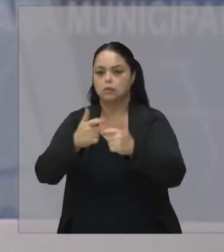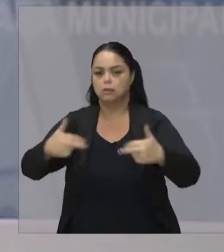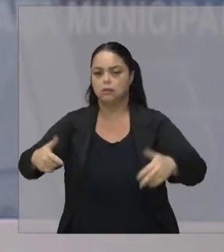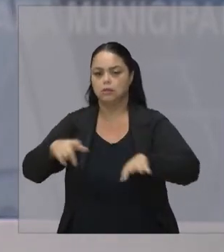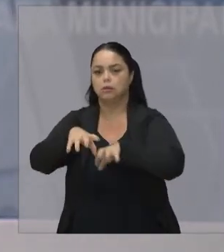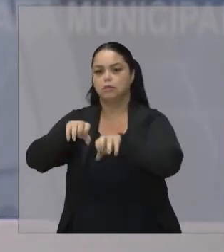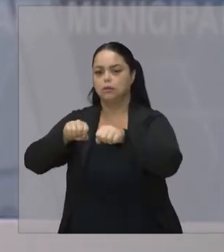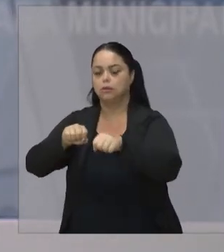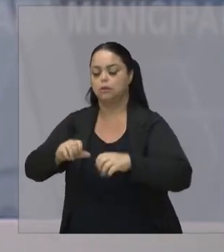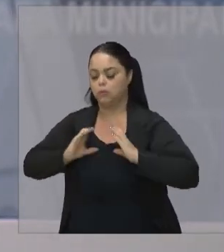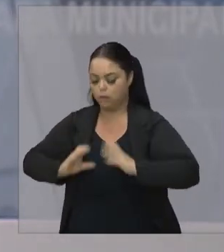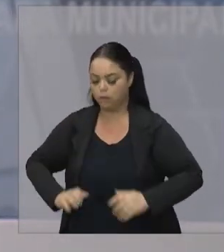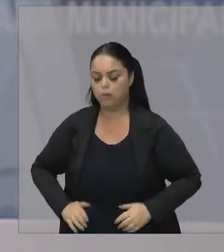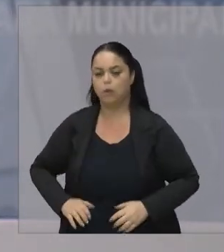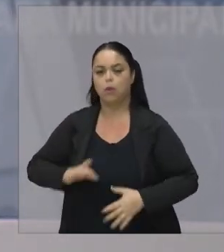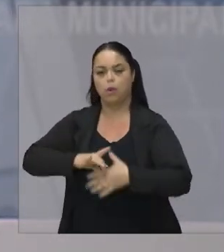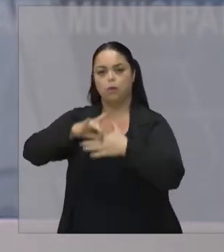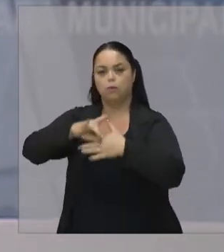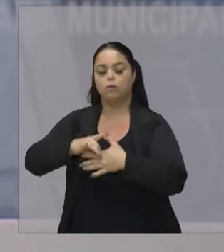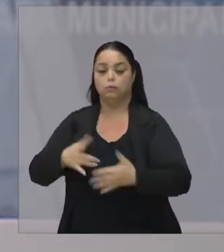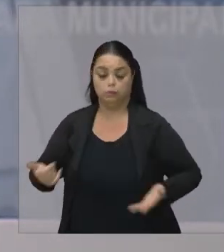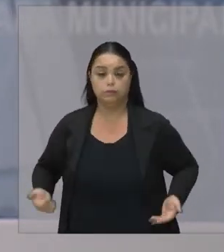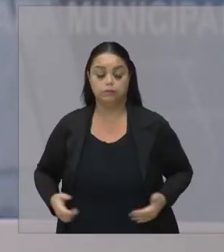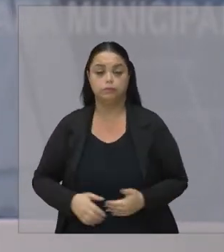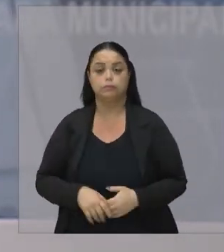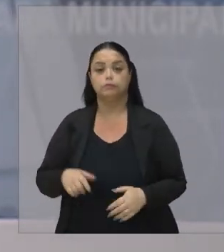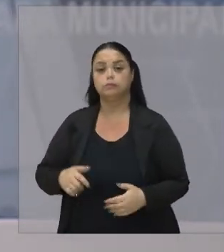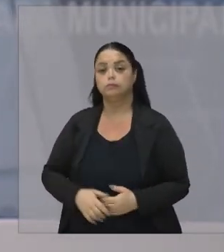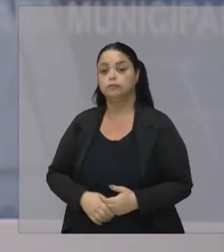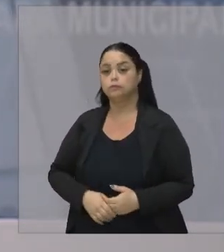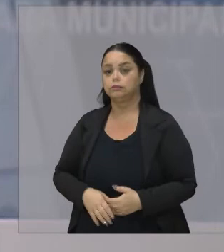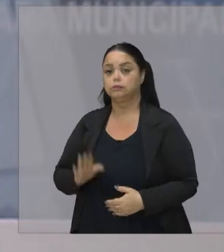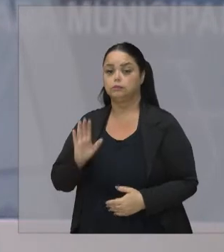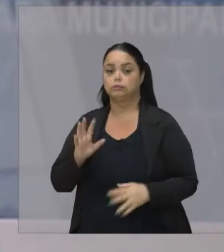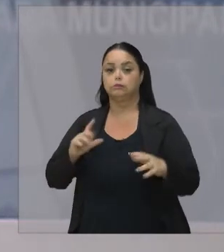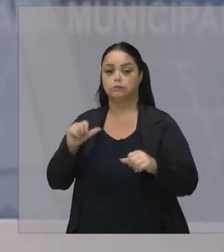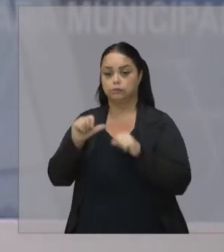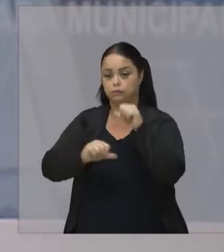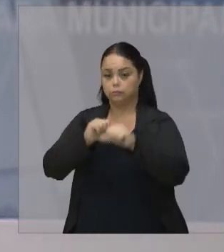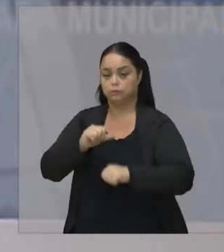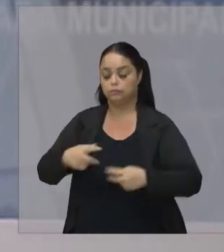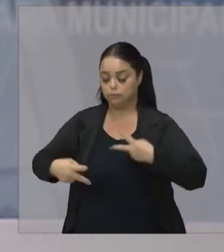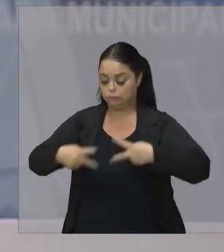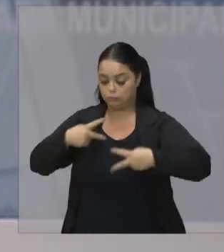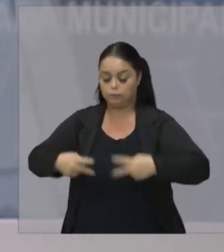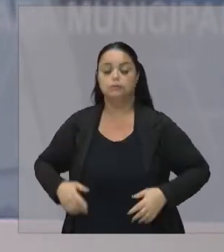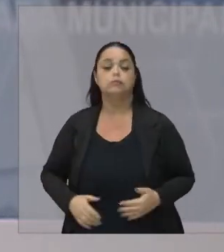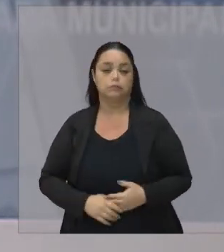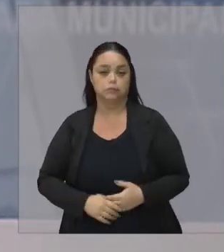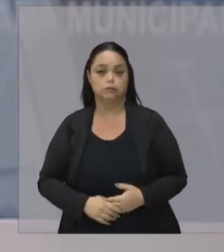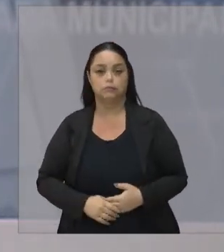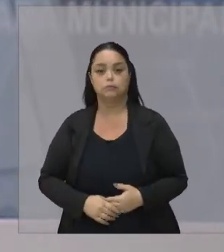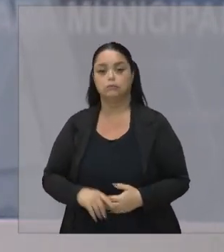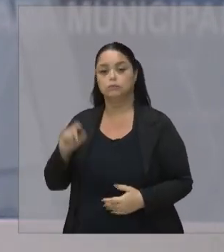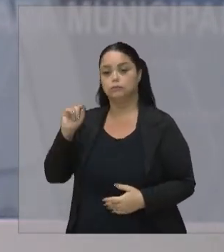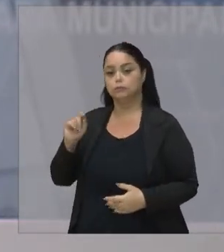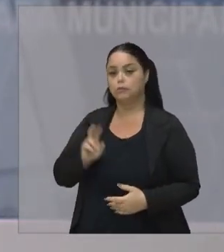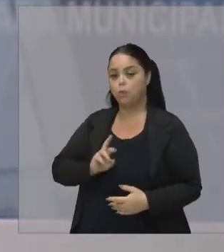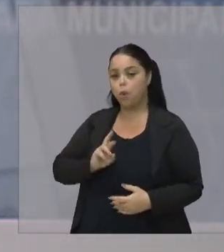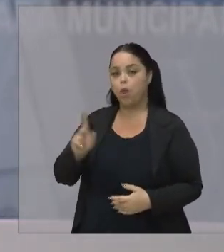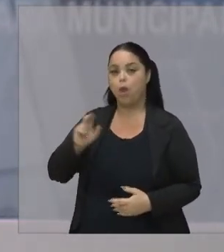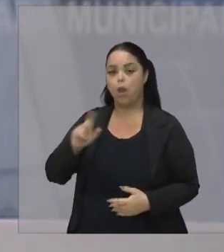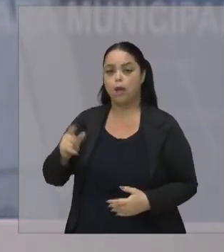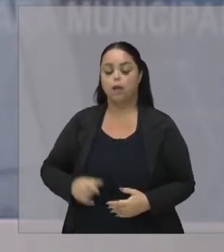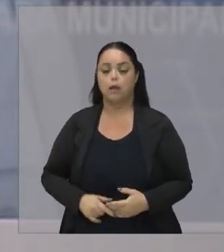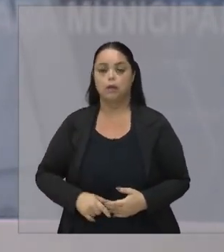cidadãos Líderes E tudo isso Então isso torna São José dos Campos Uma questão diferenciada